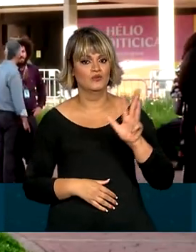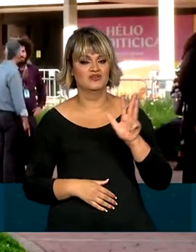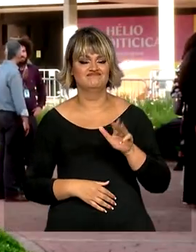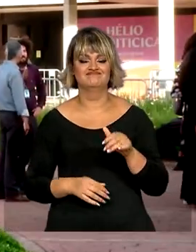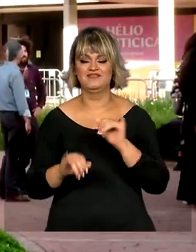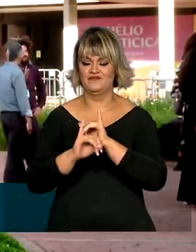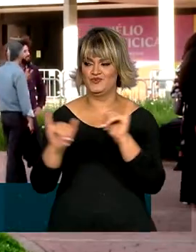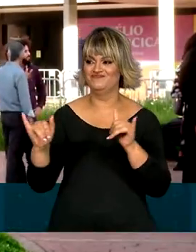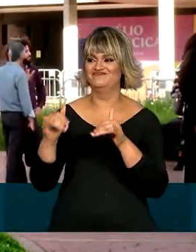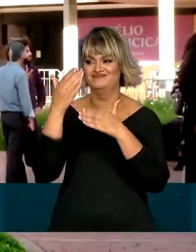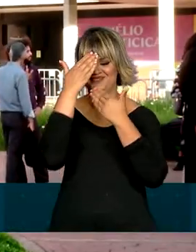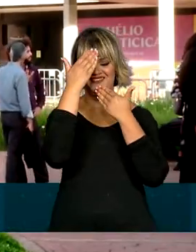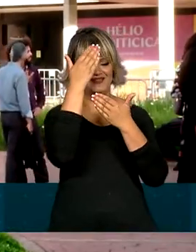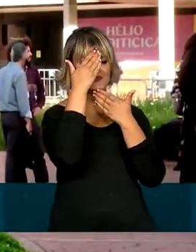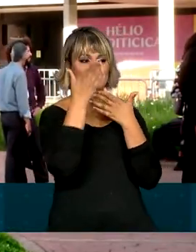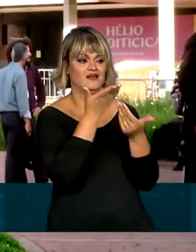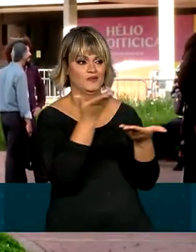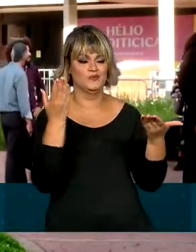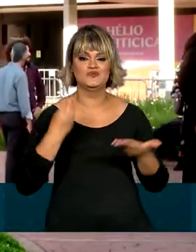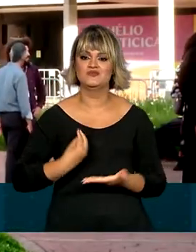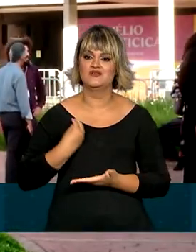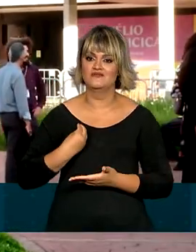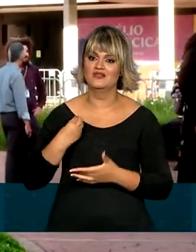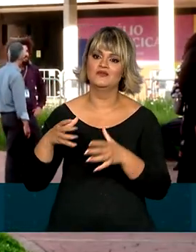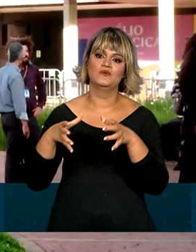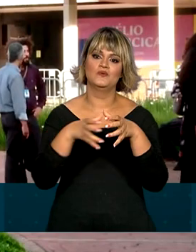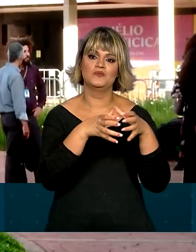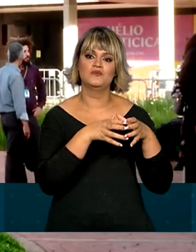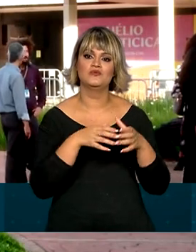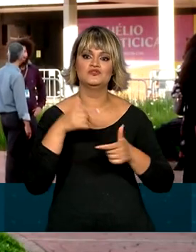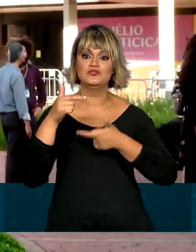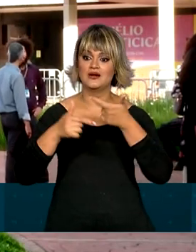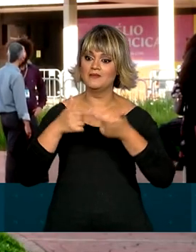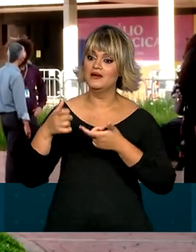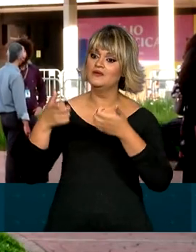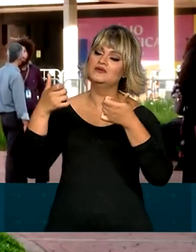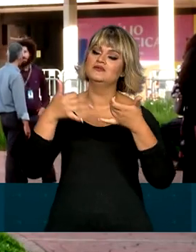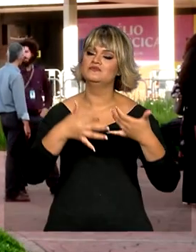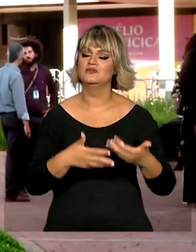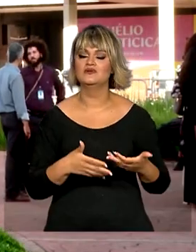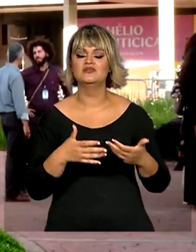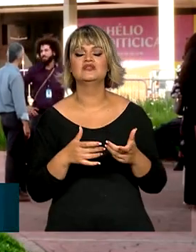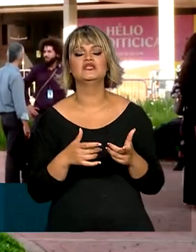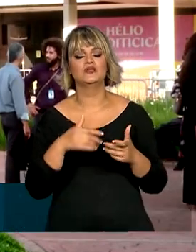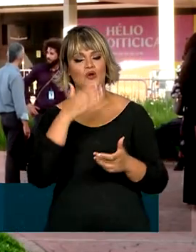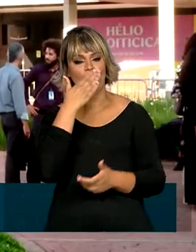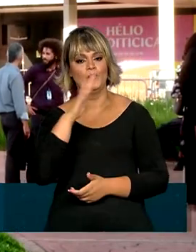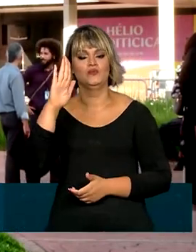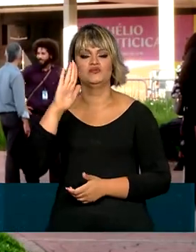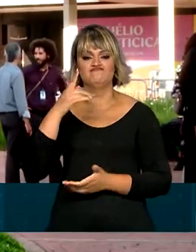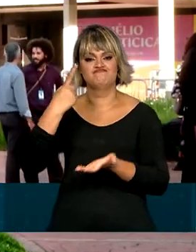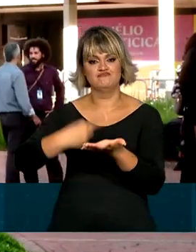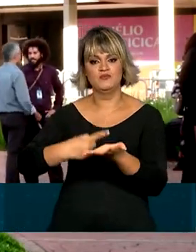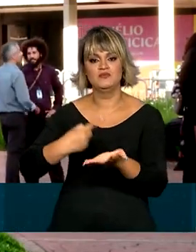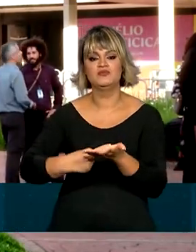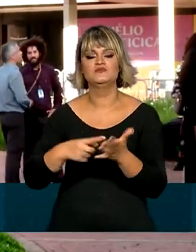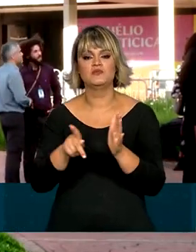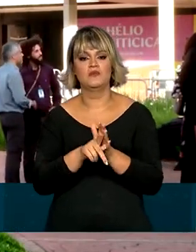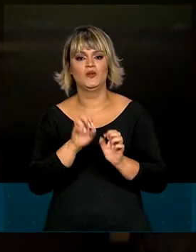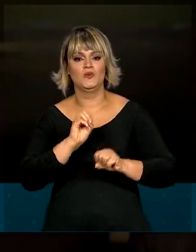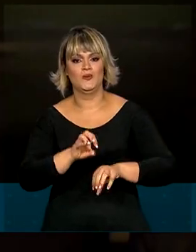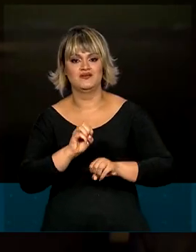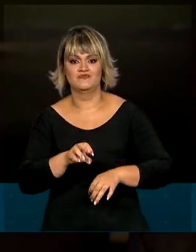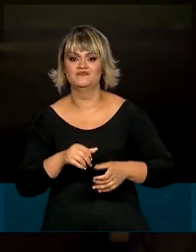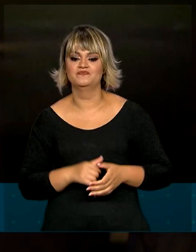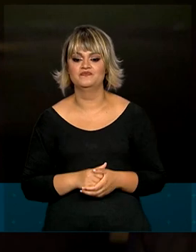agradeceu a participação de todos nos grupos de trabalho e disse reafirmar seu compromisso com a educação.